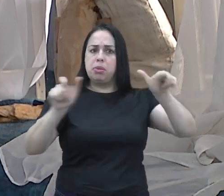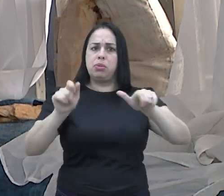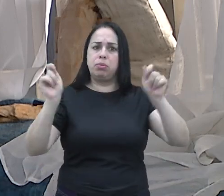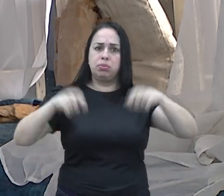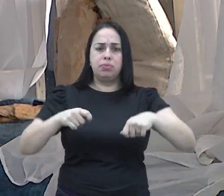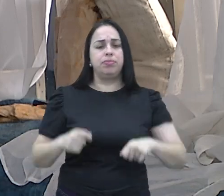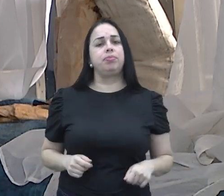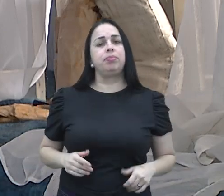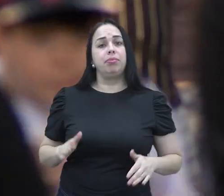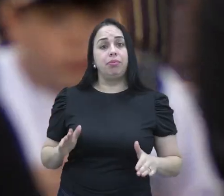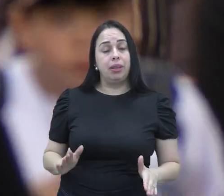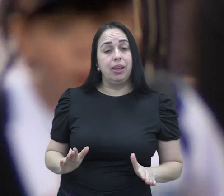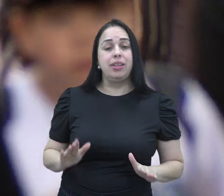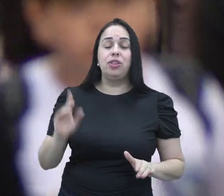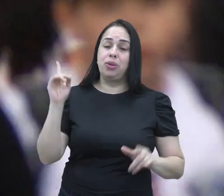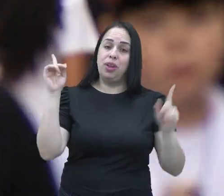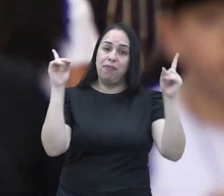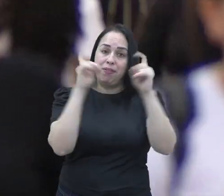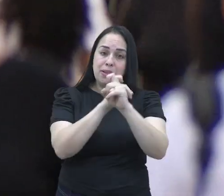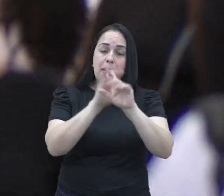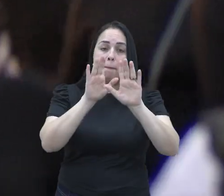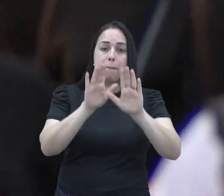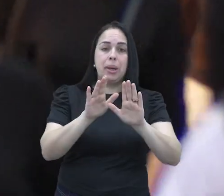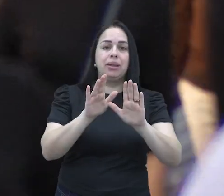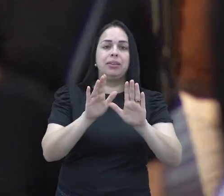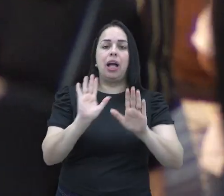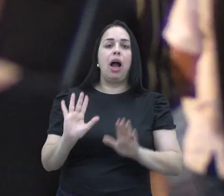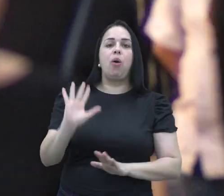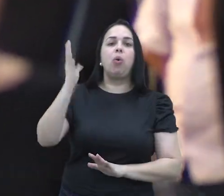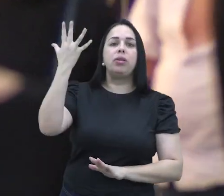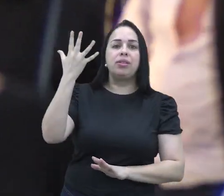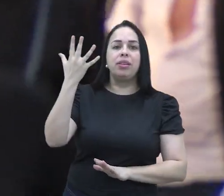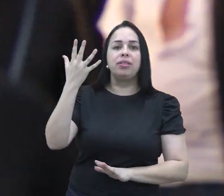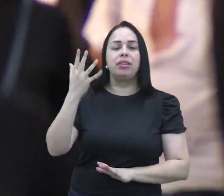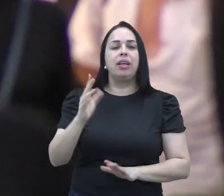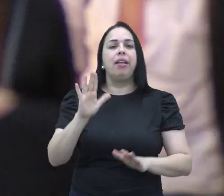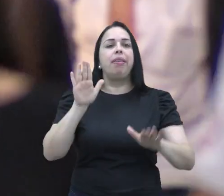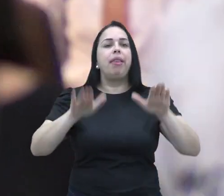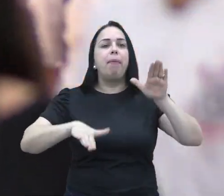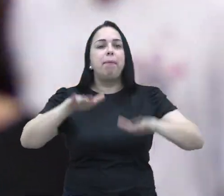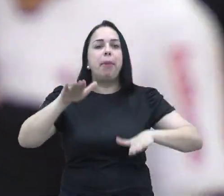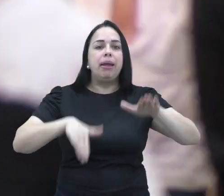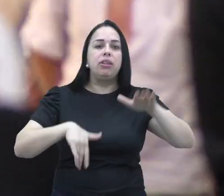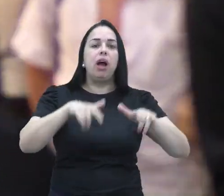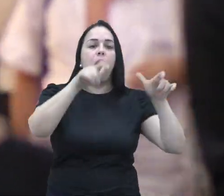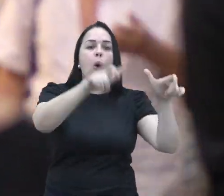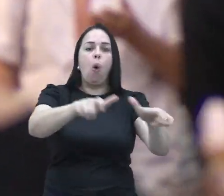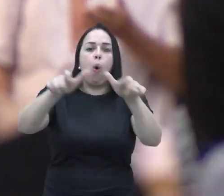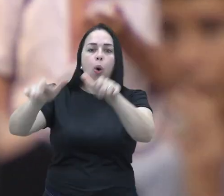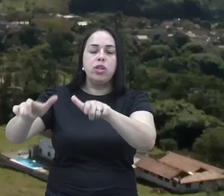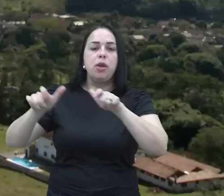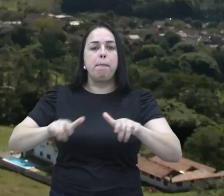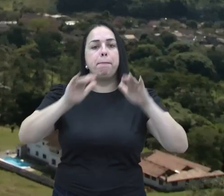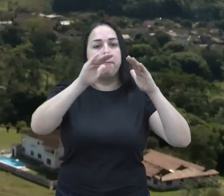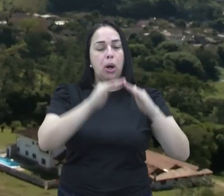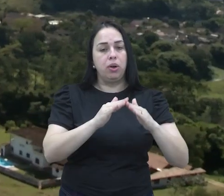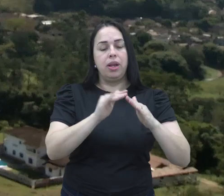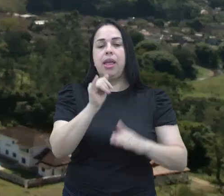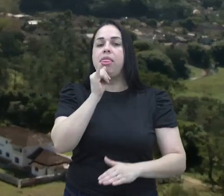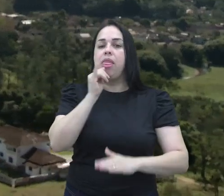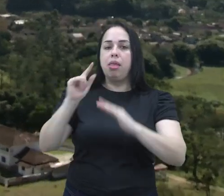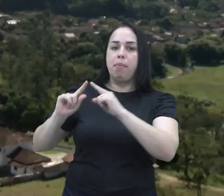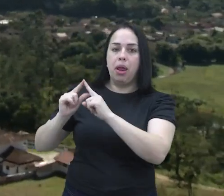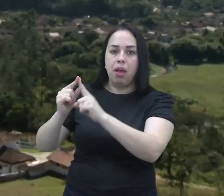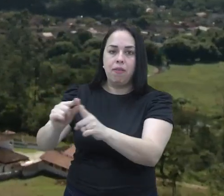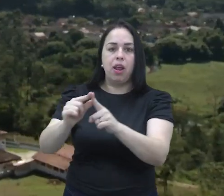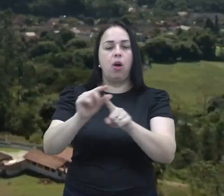todas as pessoas. Dificuldades essas que são potencializadas a depender da localidade da população. É o caso das